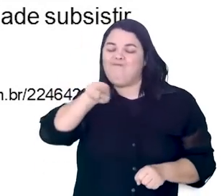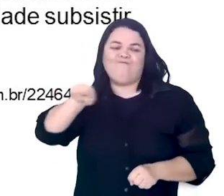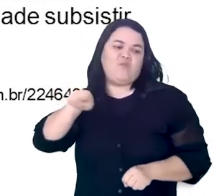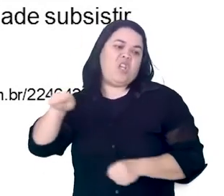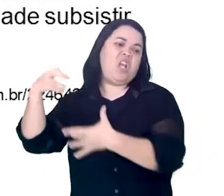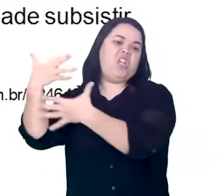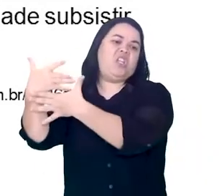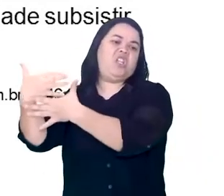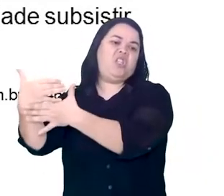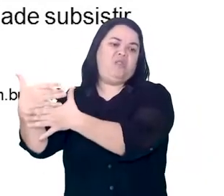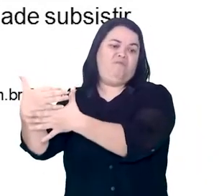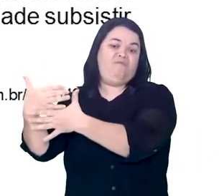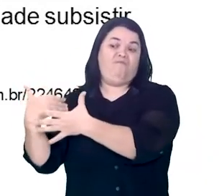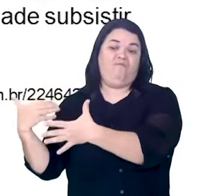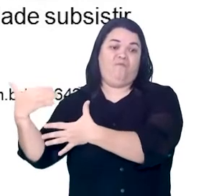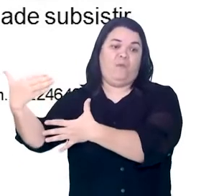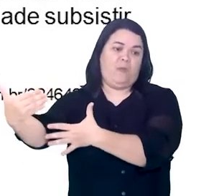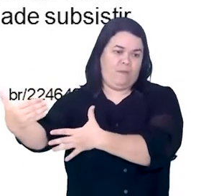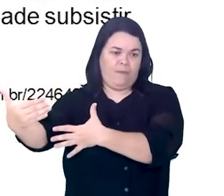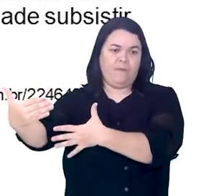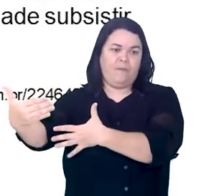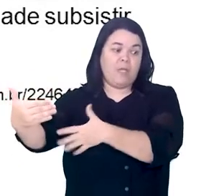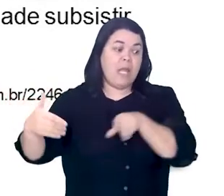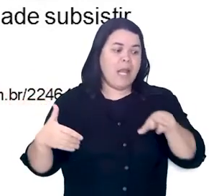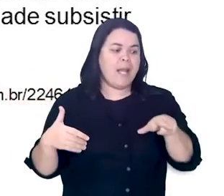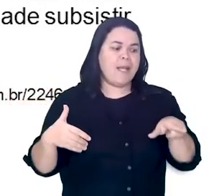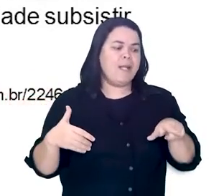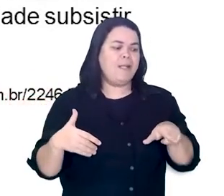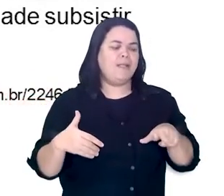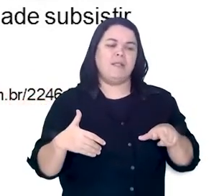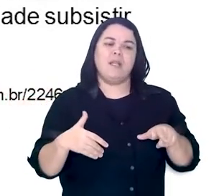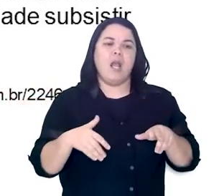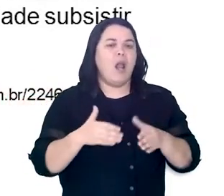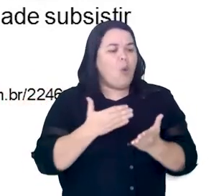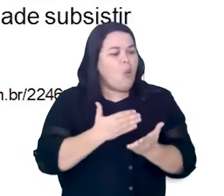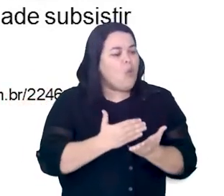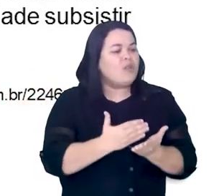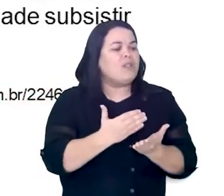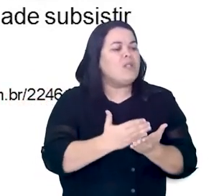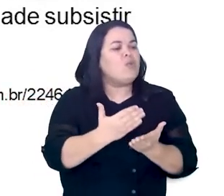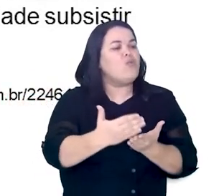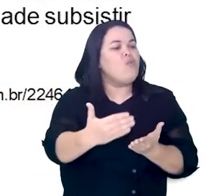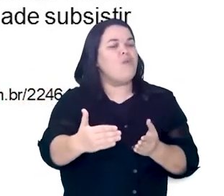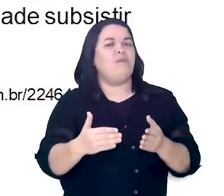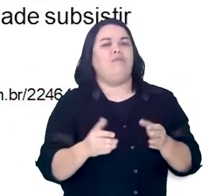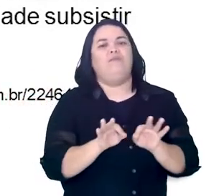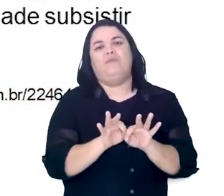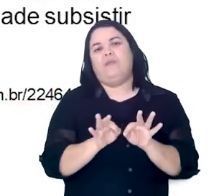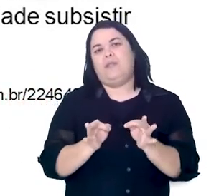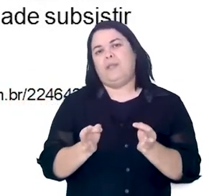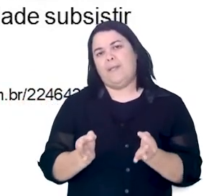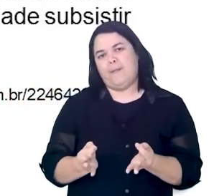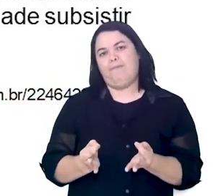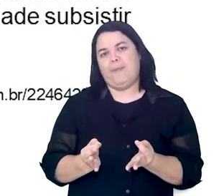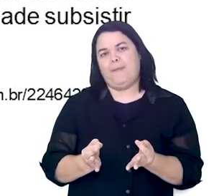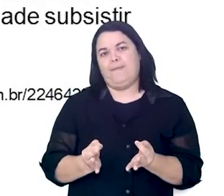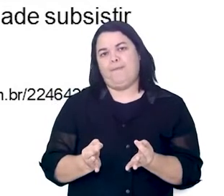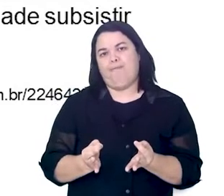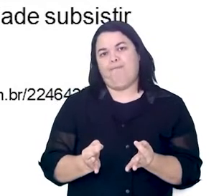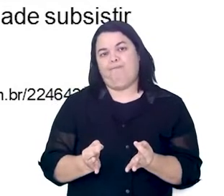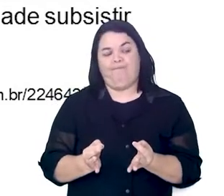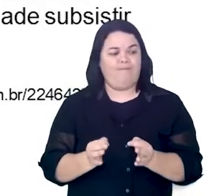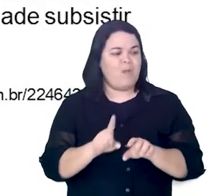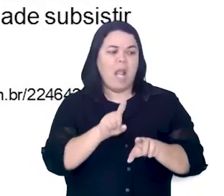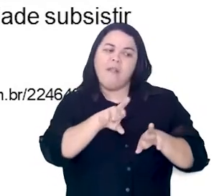regem-os até agora e mantiveram-se tão puras que, lamento por vezes, não a tenham